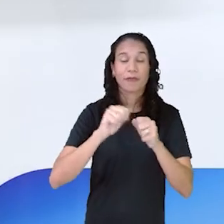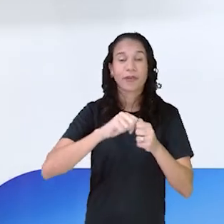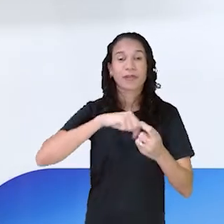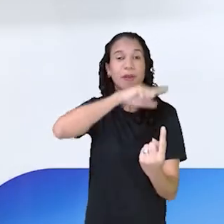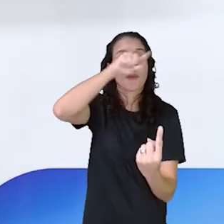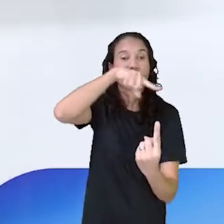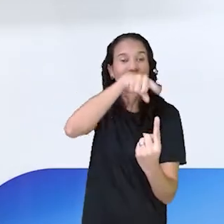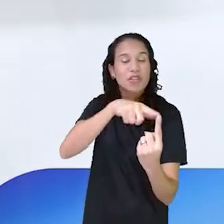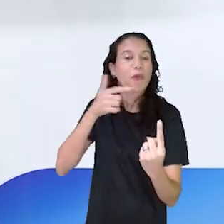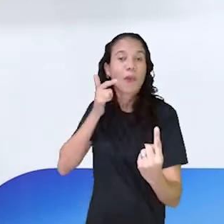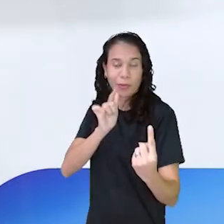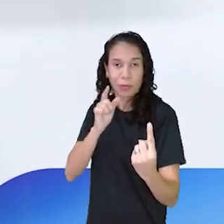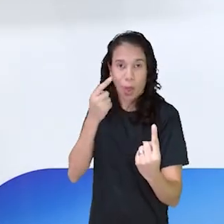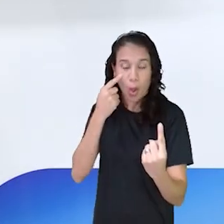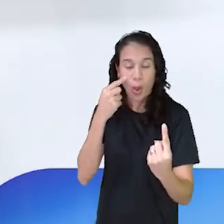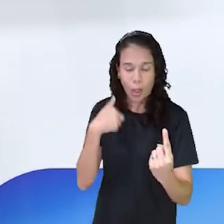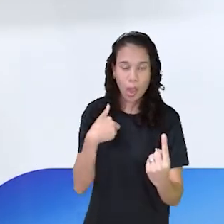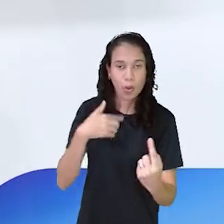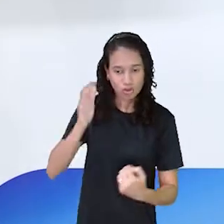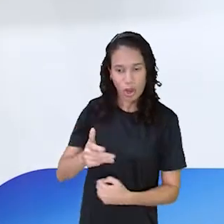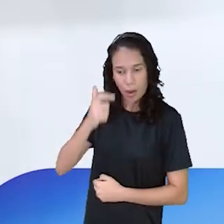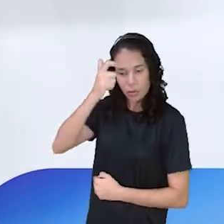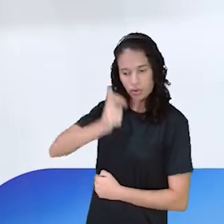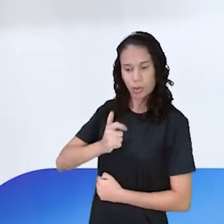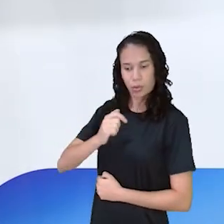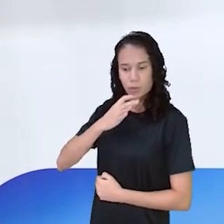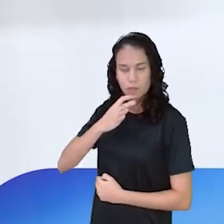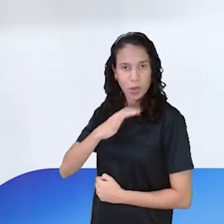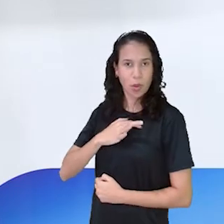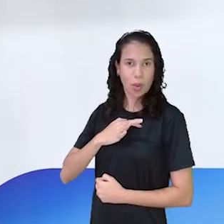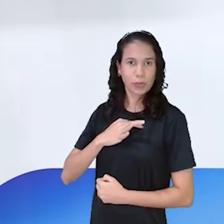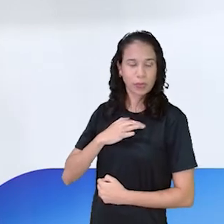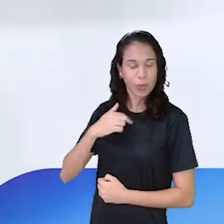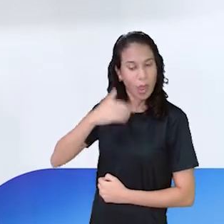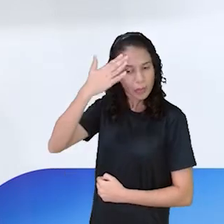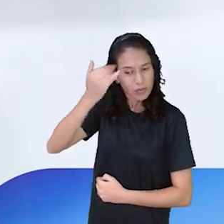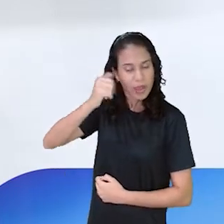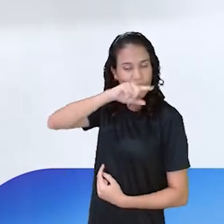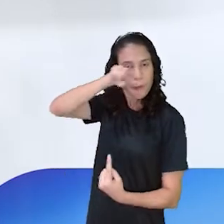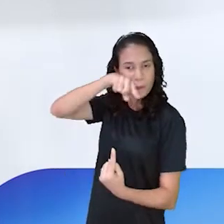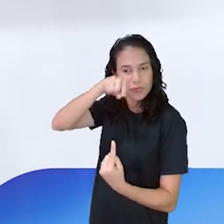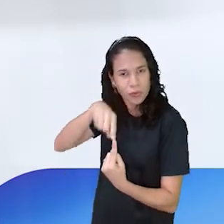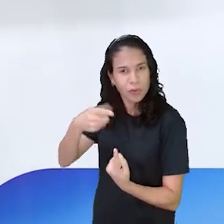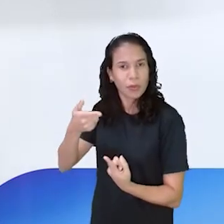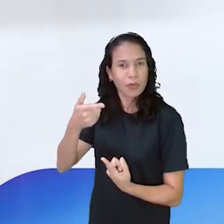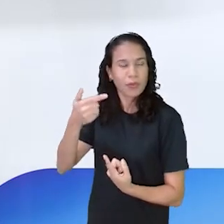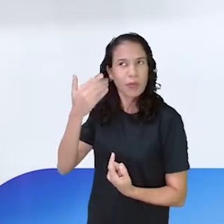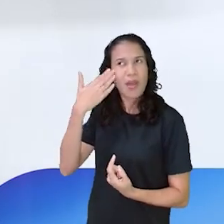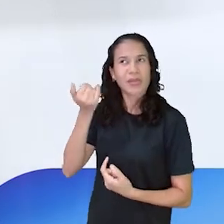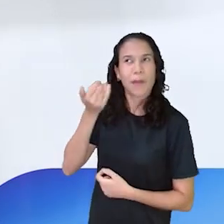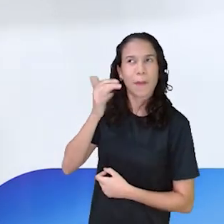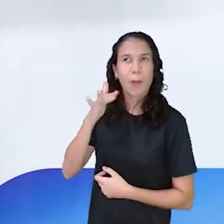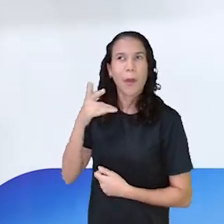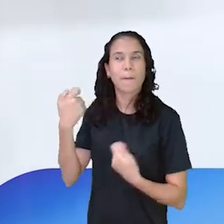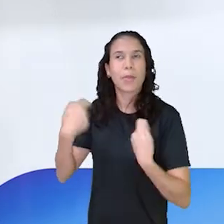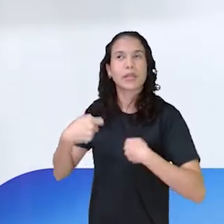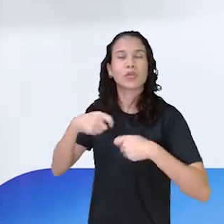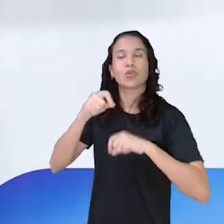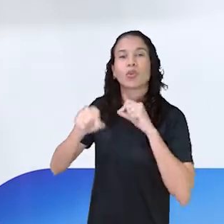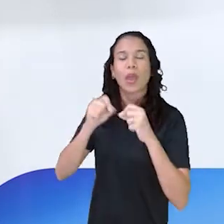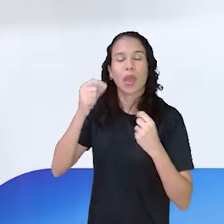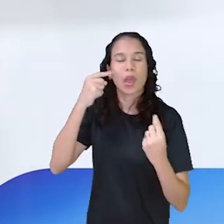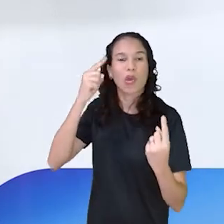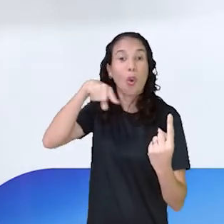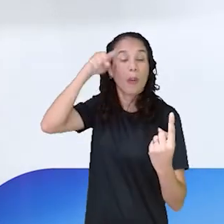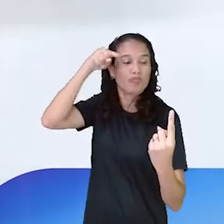das metas. Ora, se eu sei quem eu sou, se eu sei o que eu quero, né? Se eu tenho mais ou menos uma noção do que eu preciso, eu